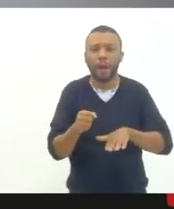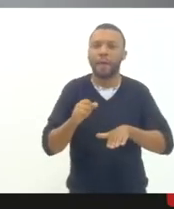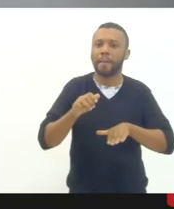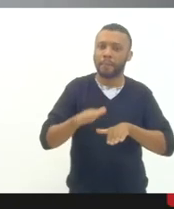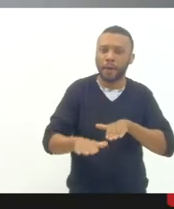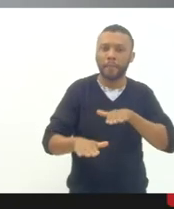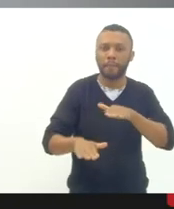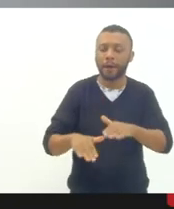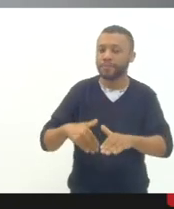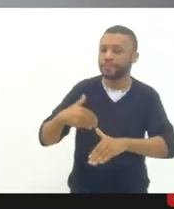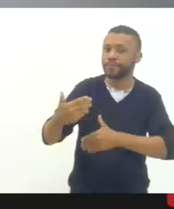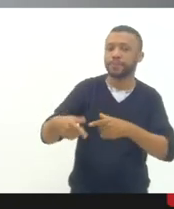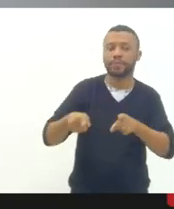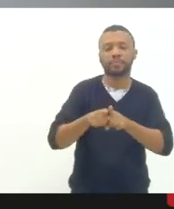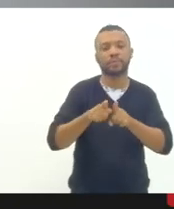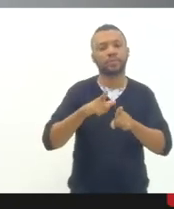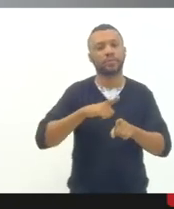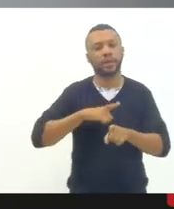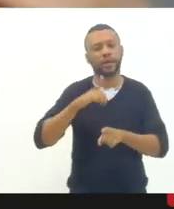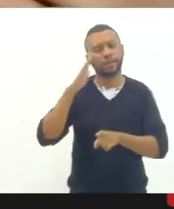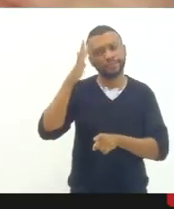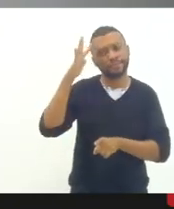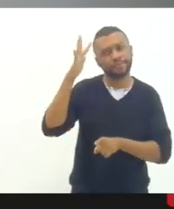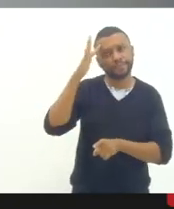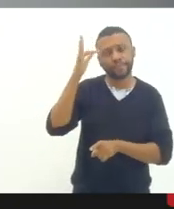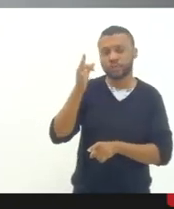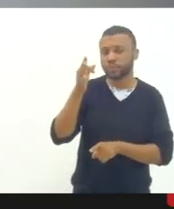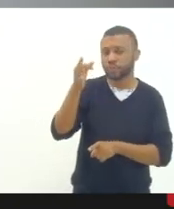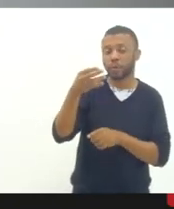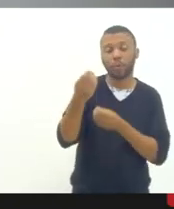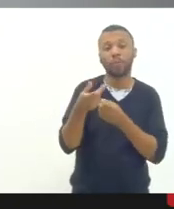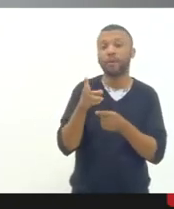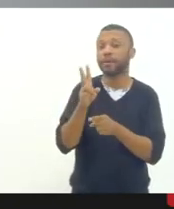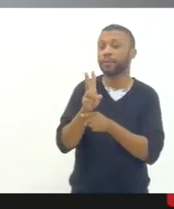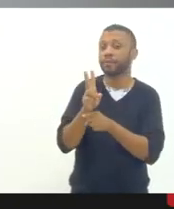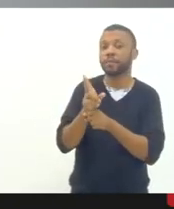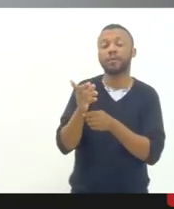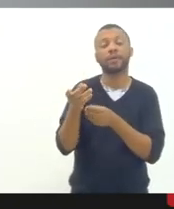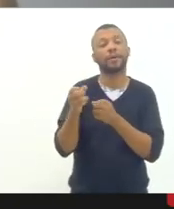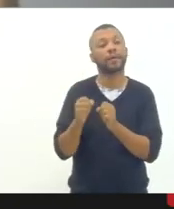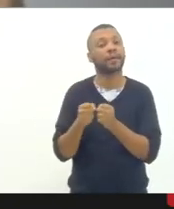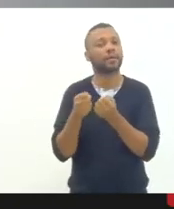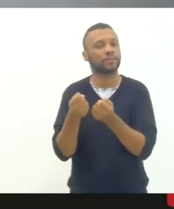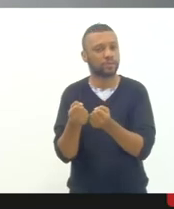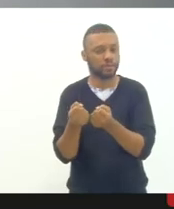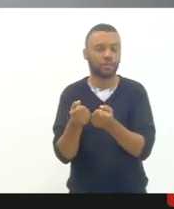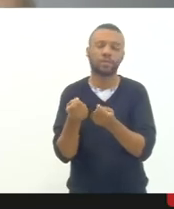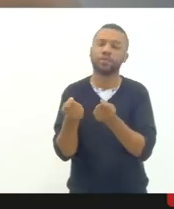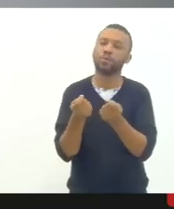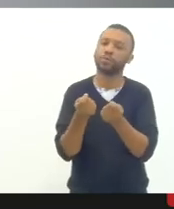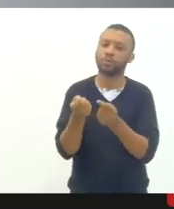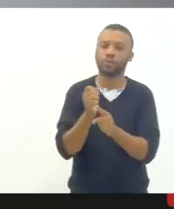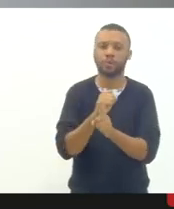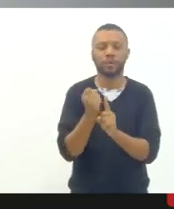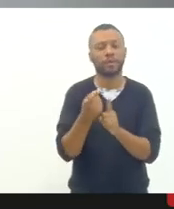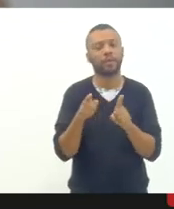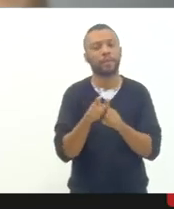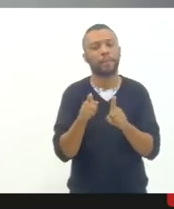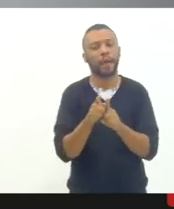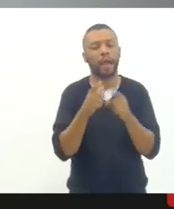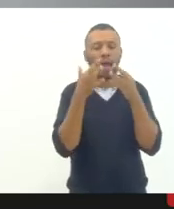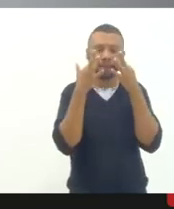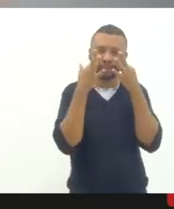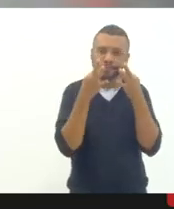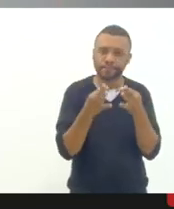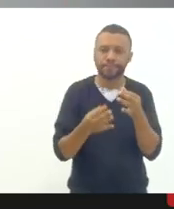ter perspectivas de como garantir esse monitoramento controle social e a observância o cumprimento a